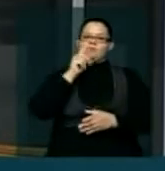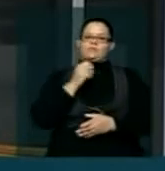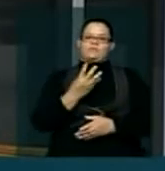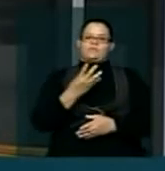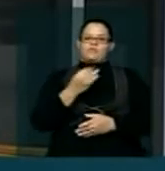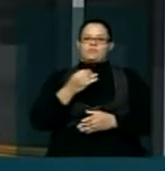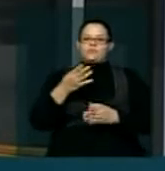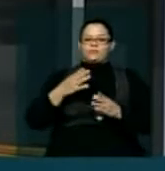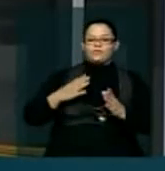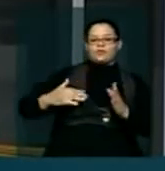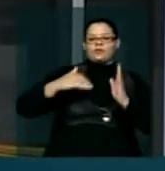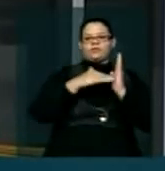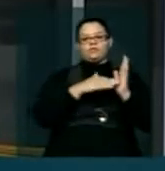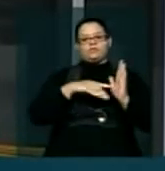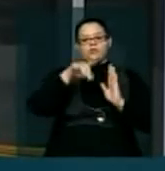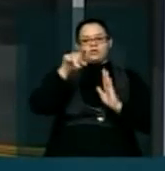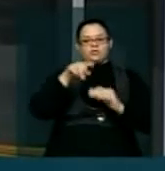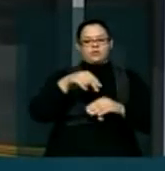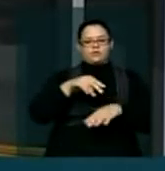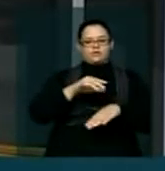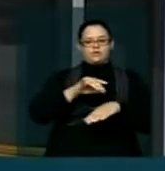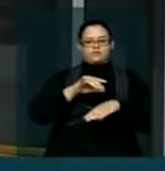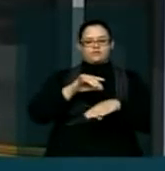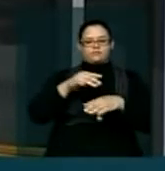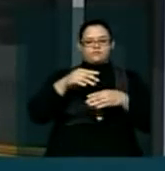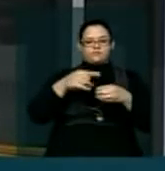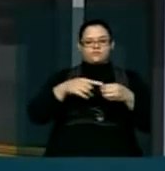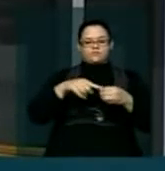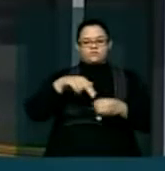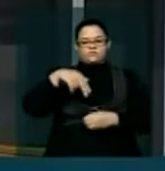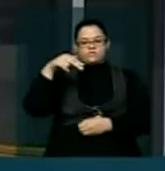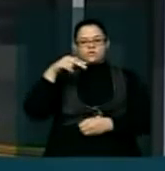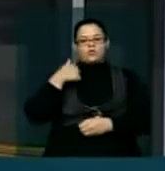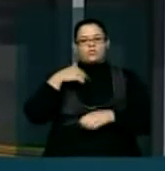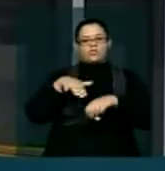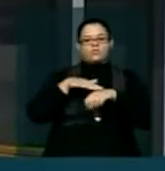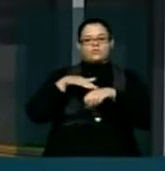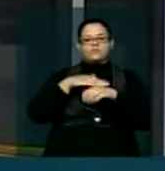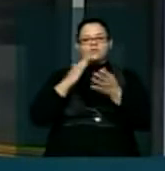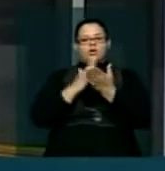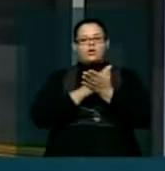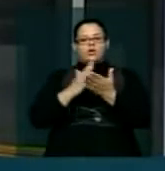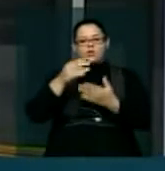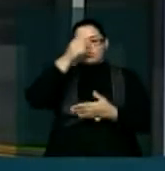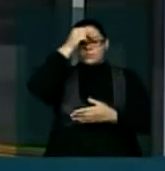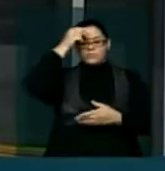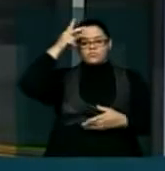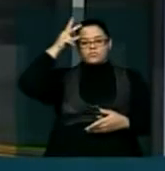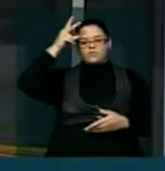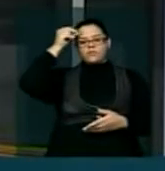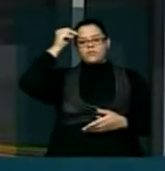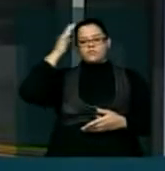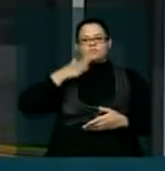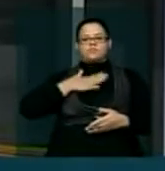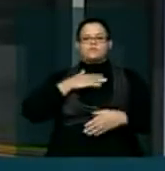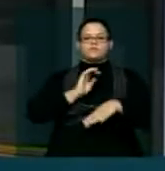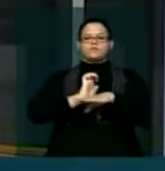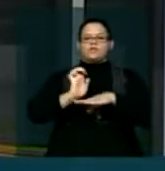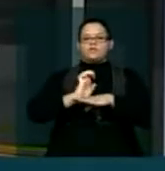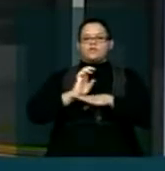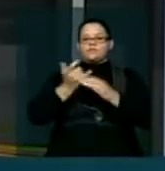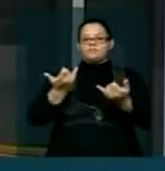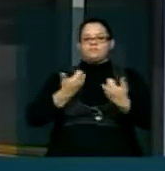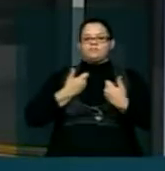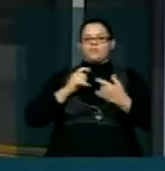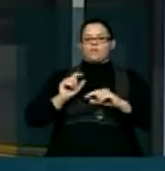à ponta do processo. Conversei com alguns prefeitos eleitos no meu estado e me deram uma sugestão que considerei brilhante.